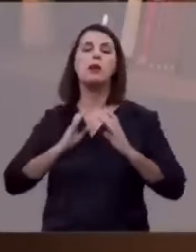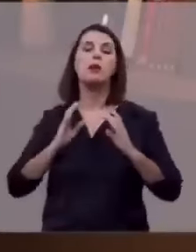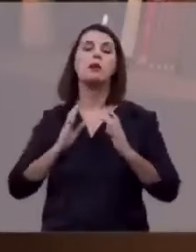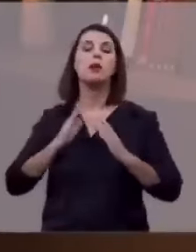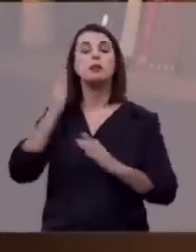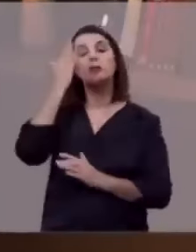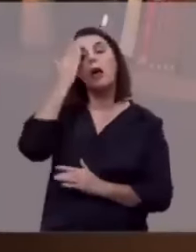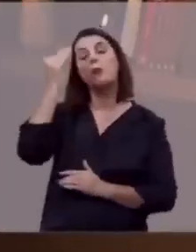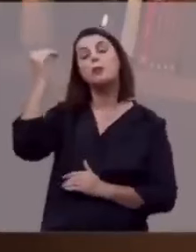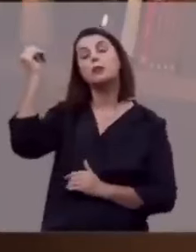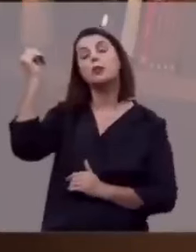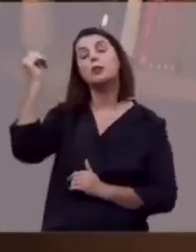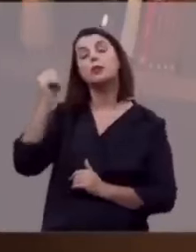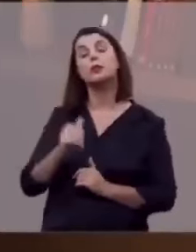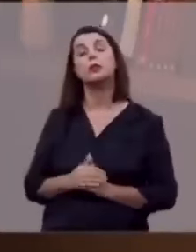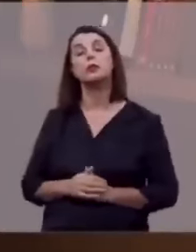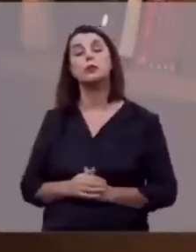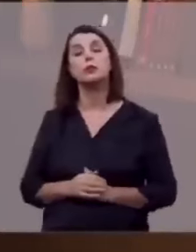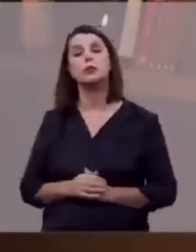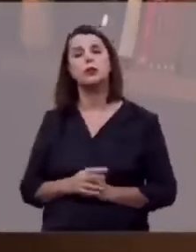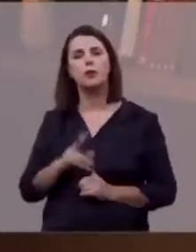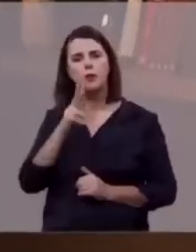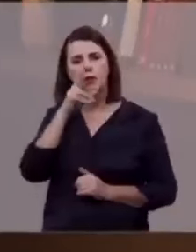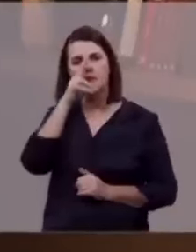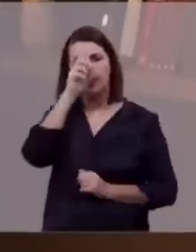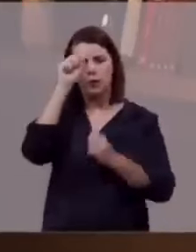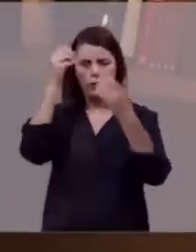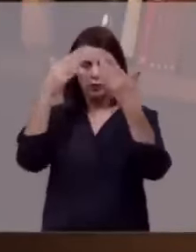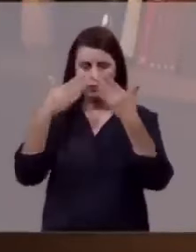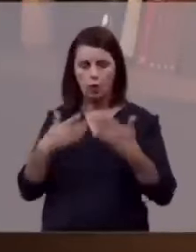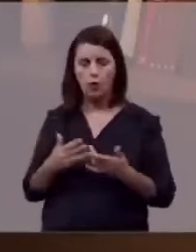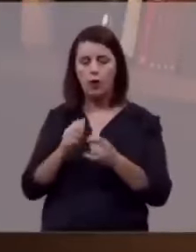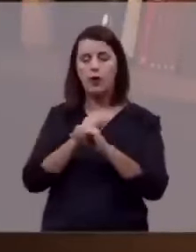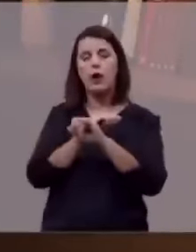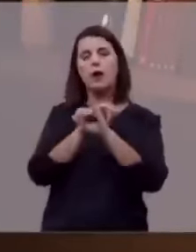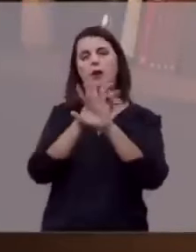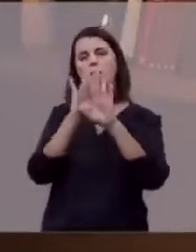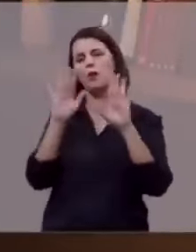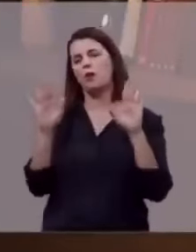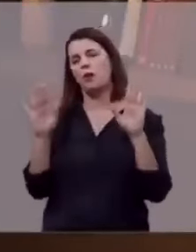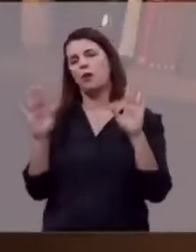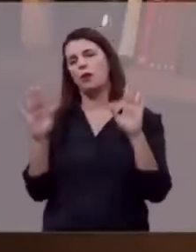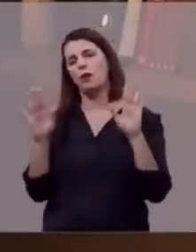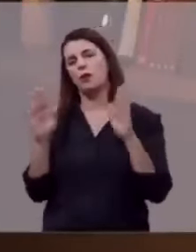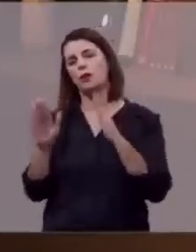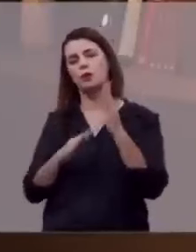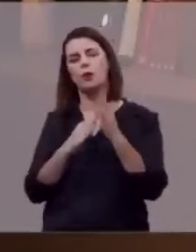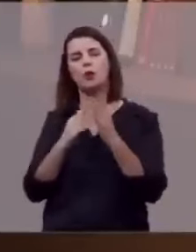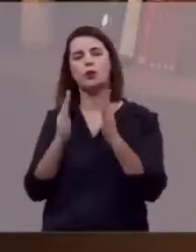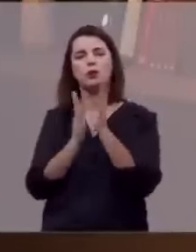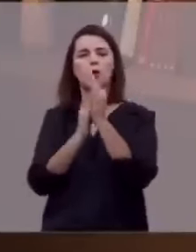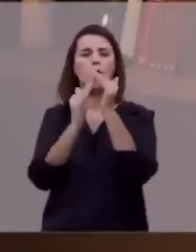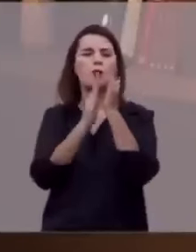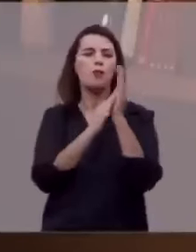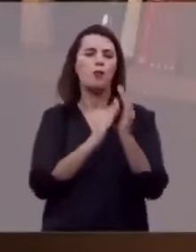sabedoria e a força e a honra e a glória e o louvor.